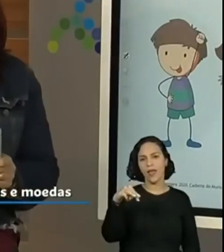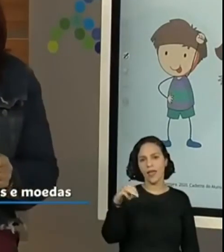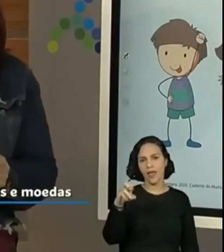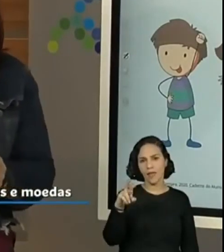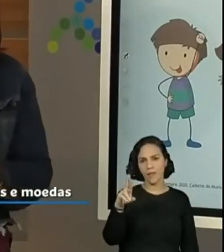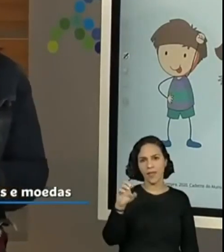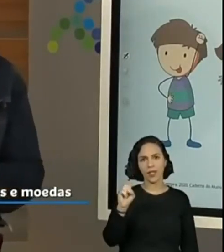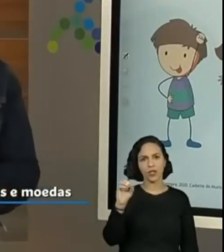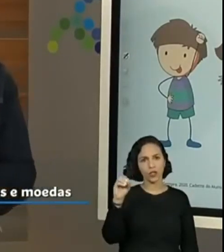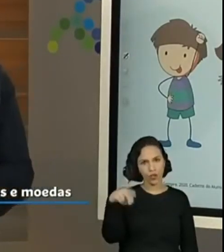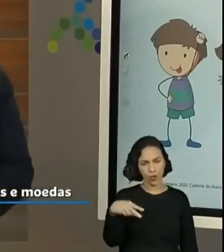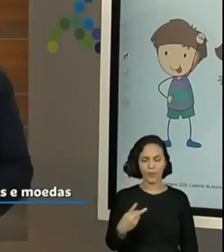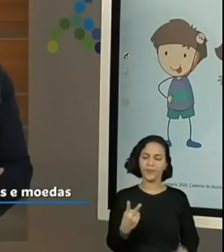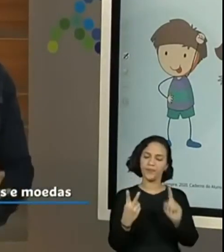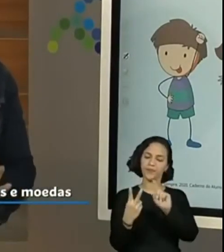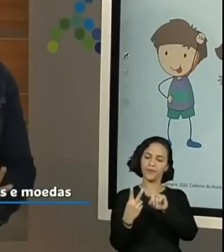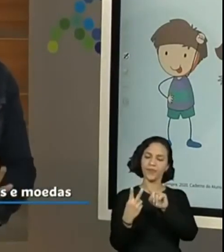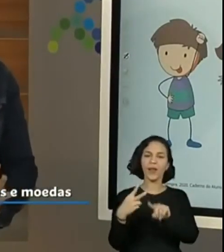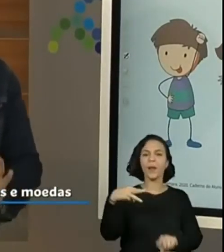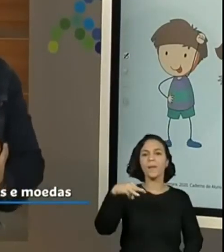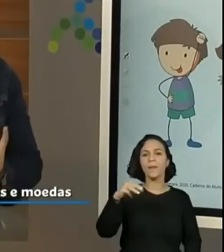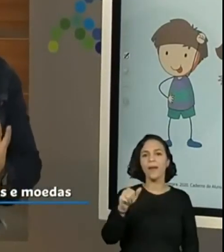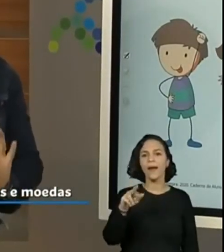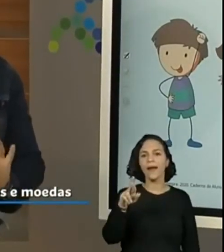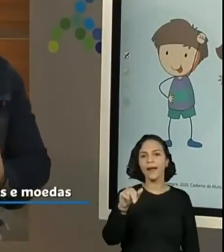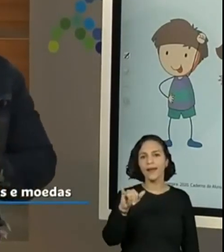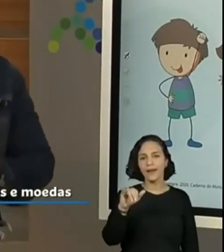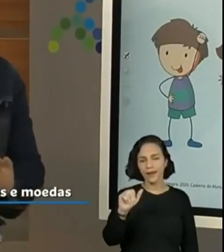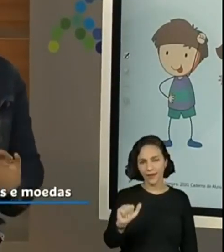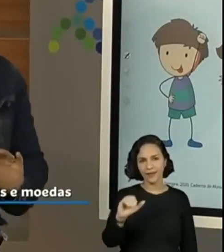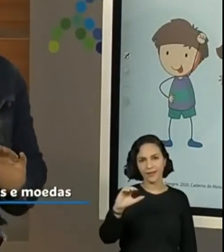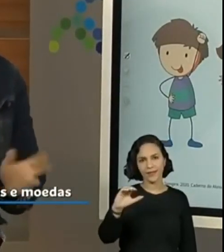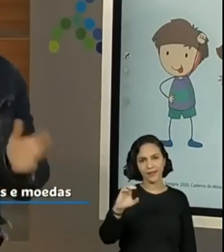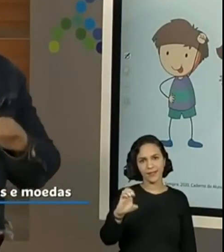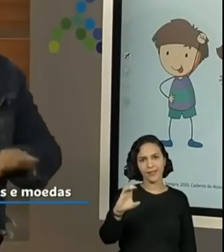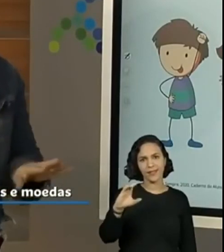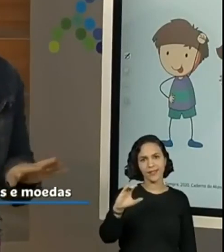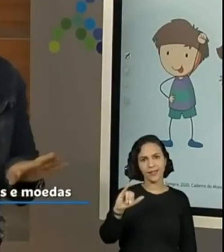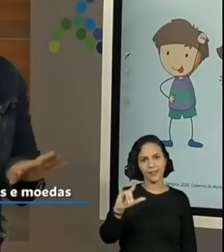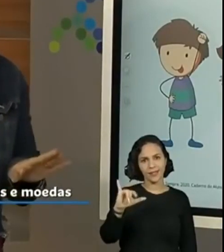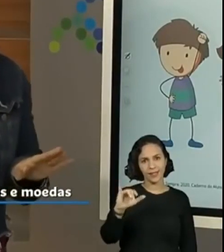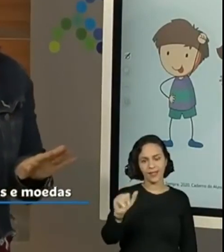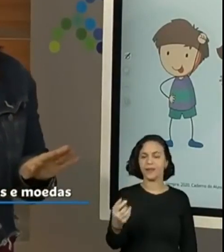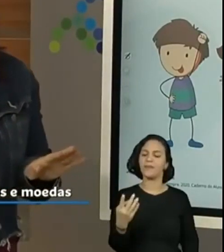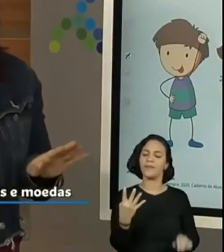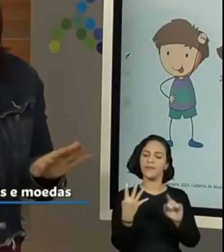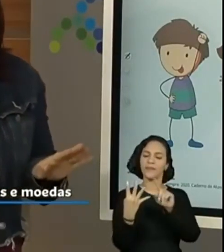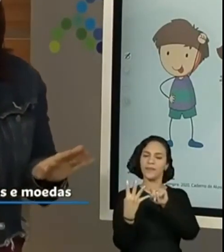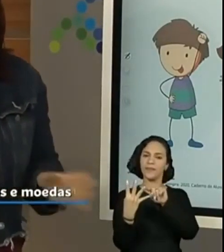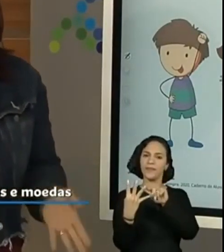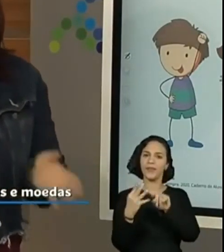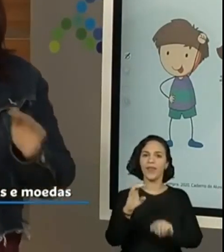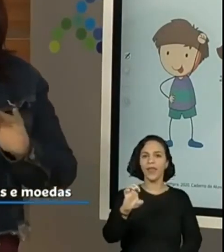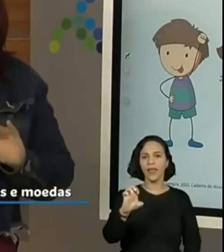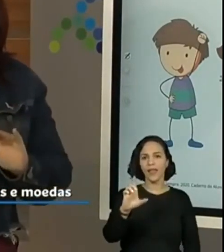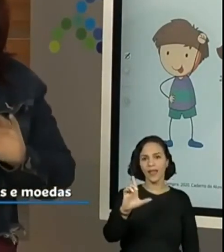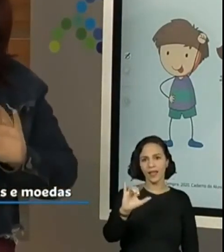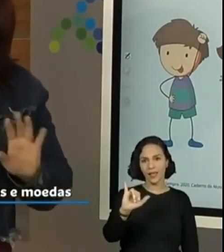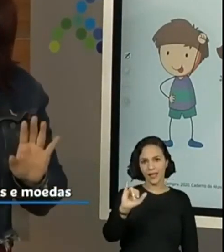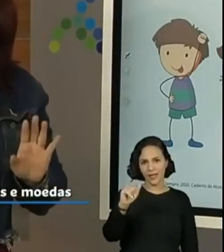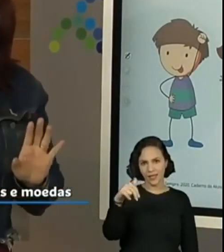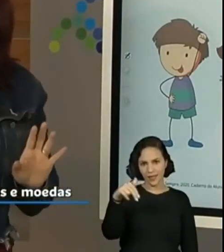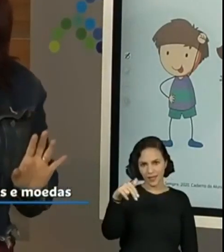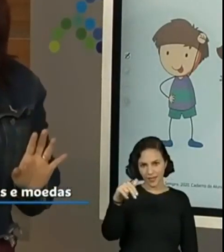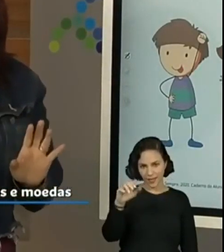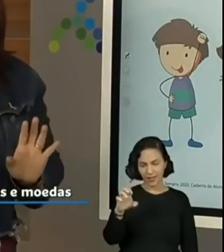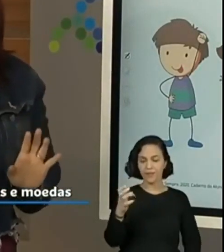a Maria Cecília, a Eliane e a Grace, que passam todos os dias depois das atividades no Centro de Mídias, eles dão